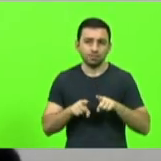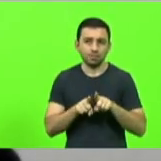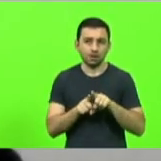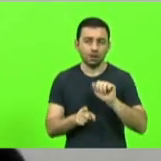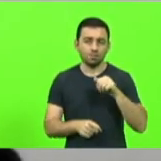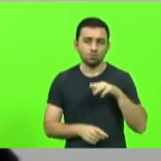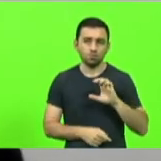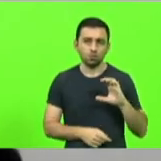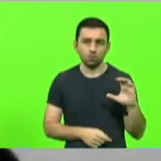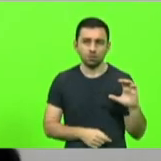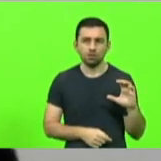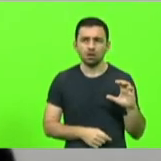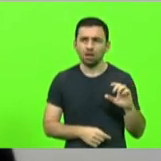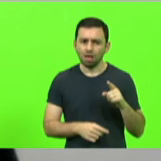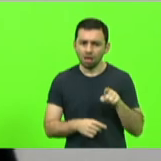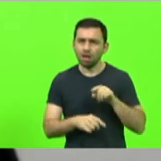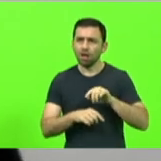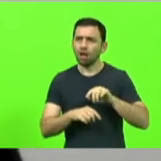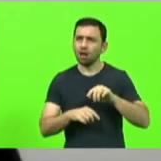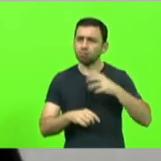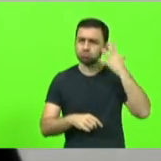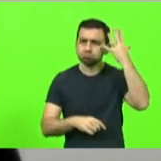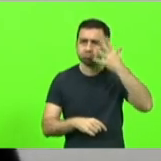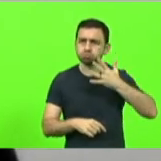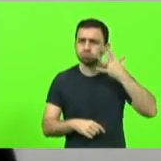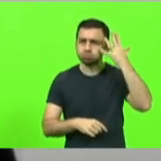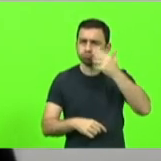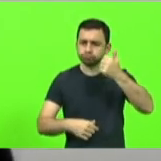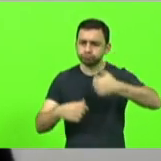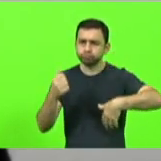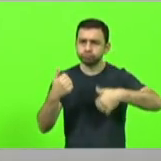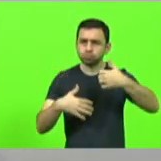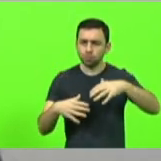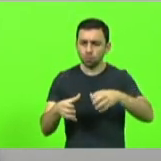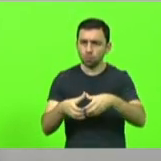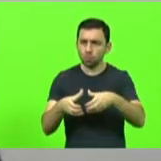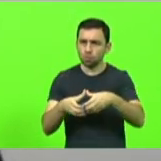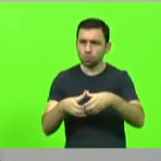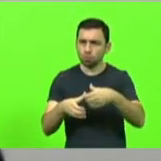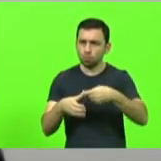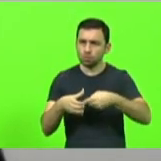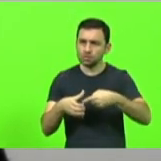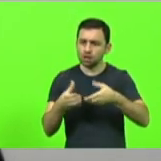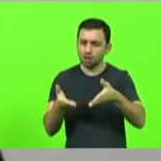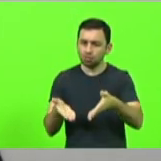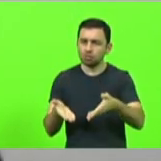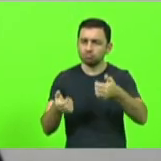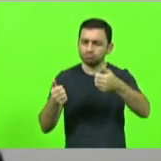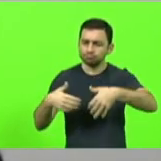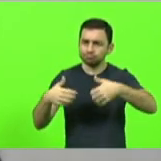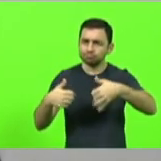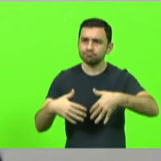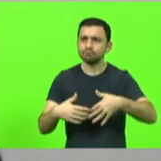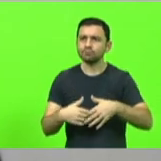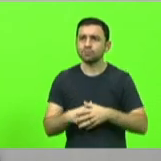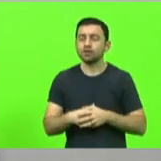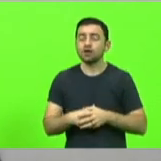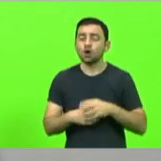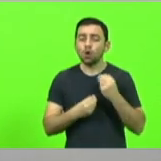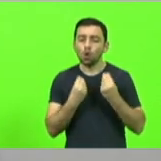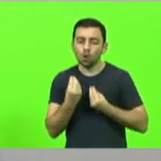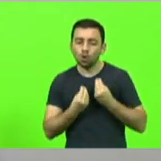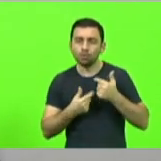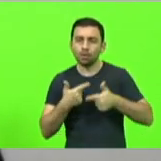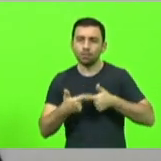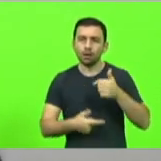fez uma explanação importante para os membros da comissão sobre os trabalhos da MUC e sobre